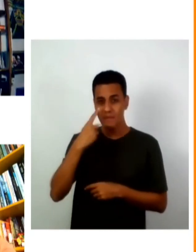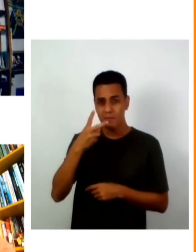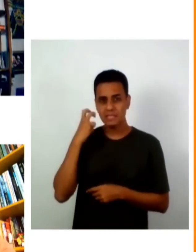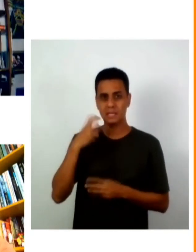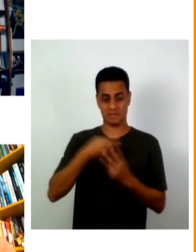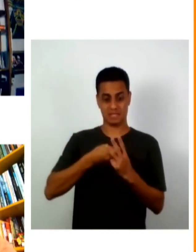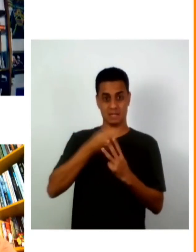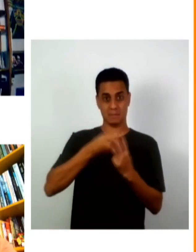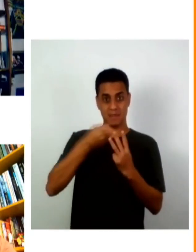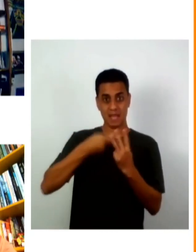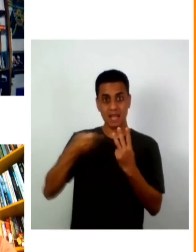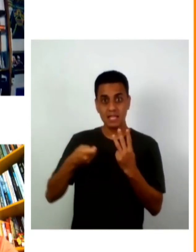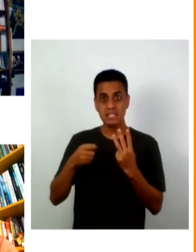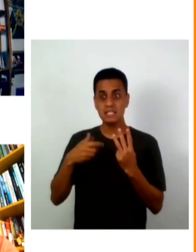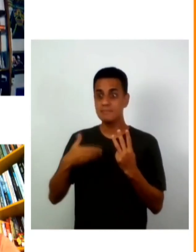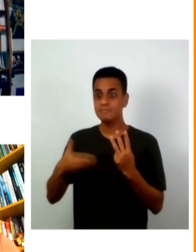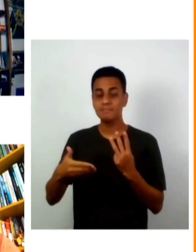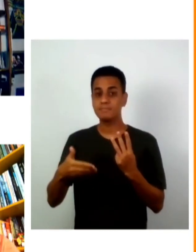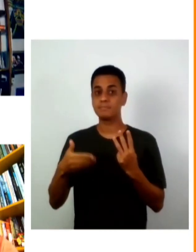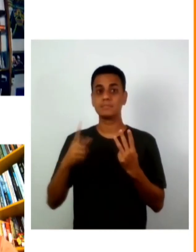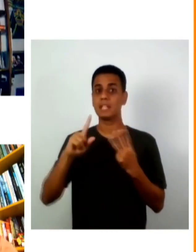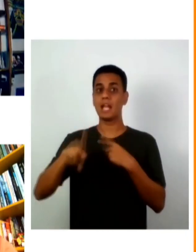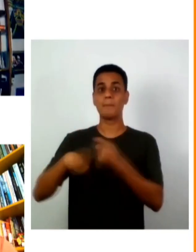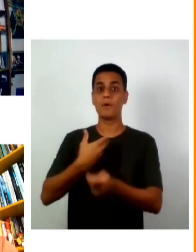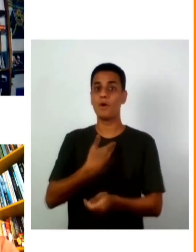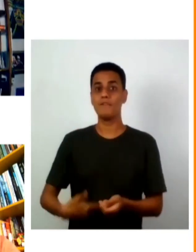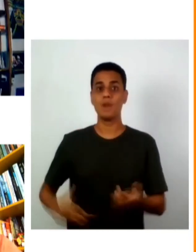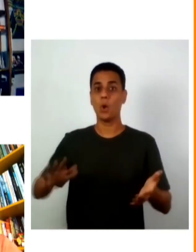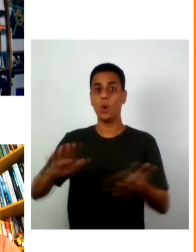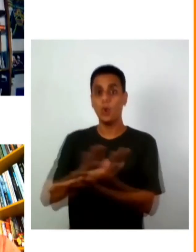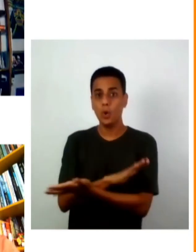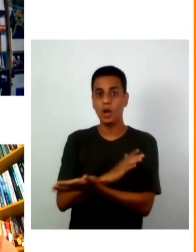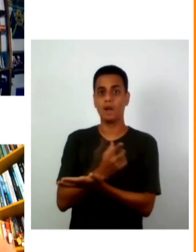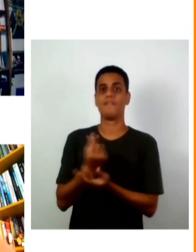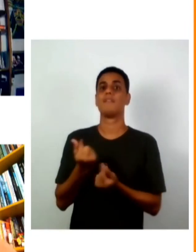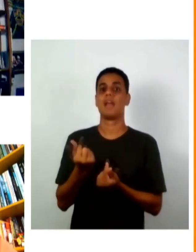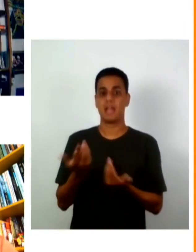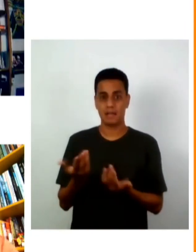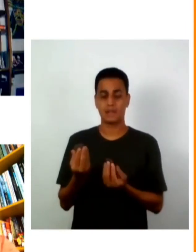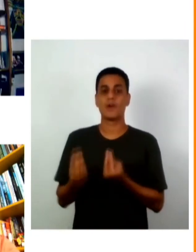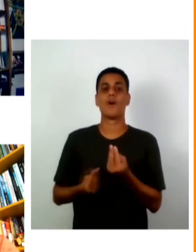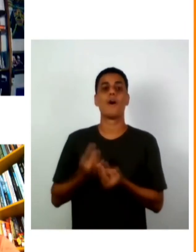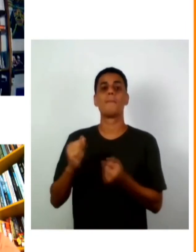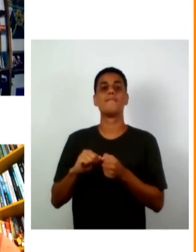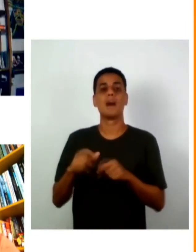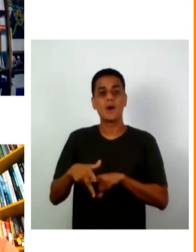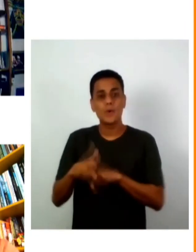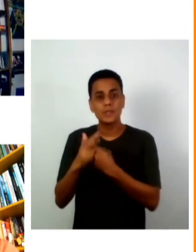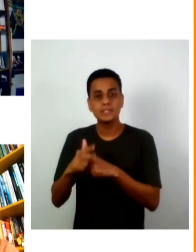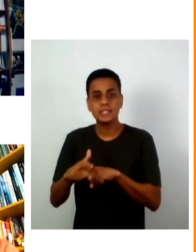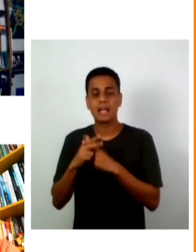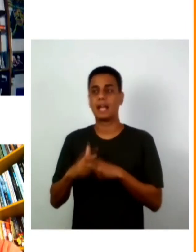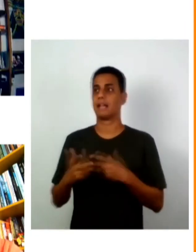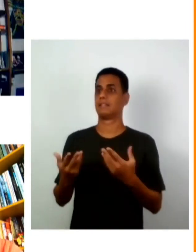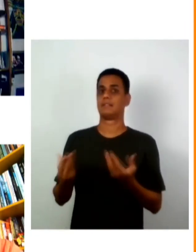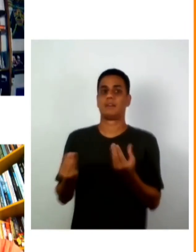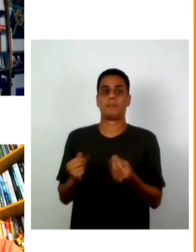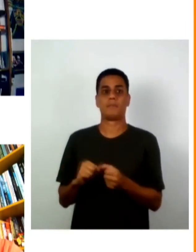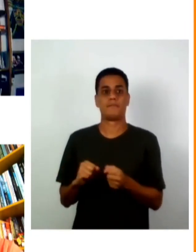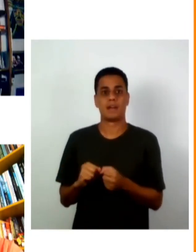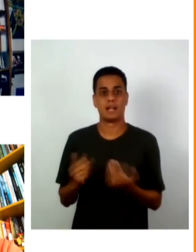se antes você quiser fazer esses três meses o governo não vai ter recursos e nós não temos todo esse tempo